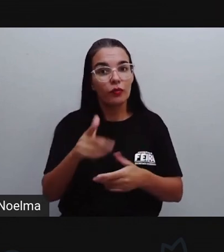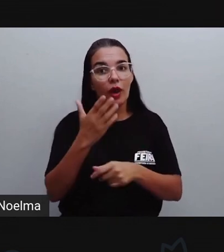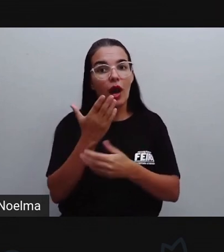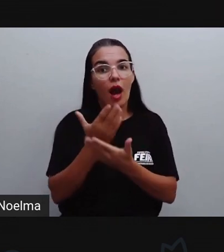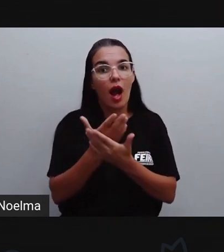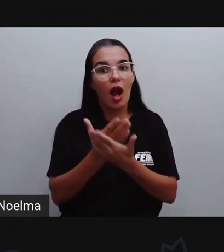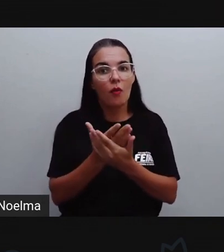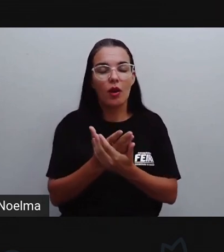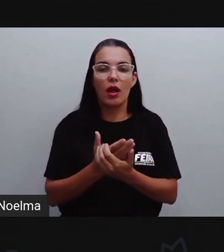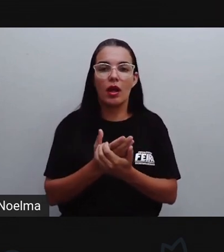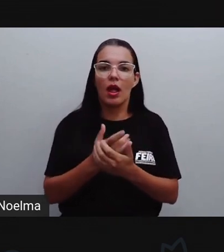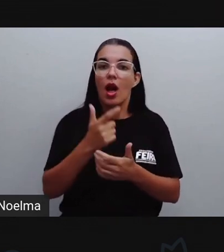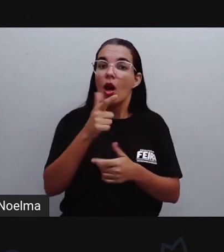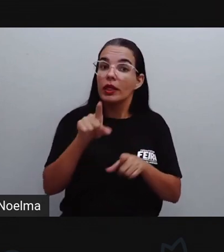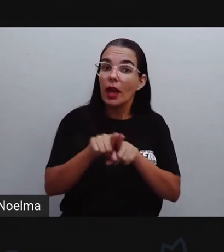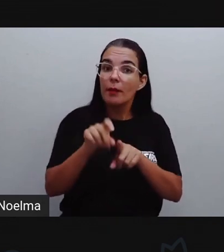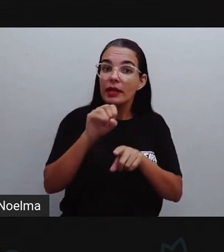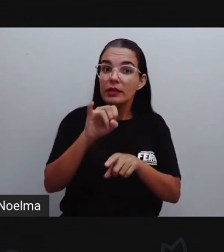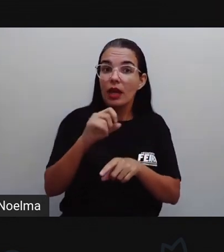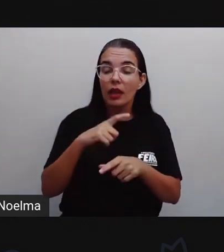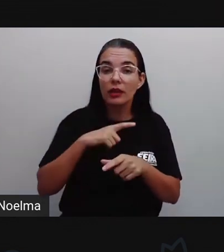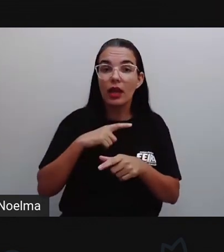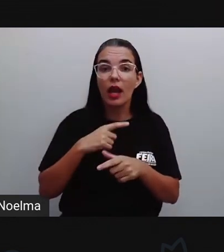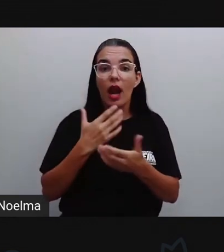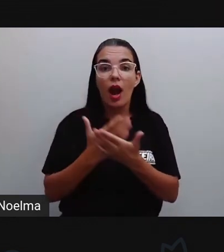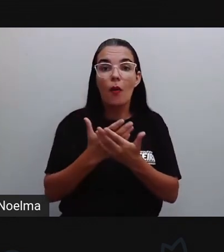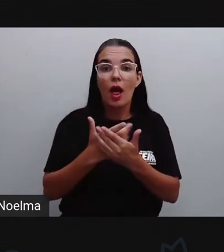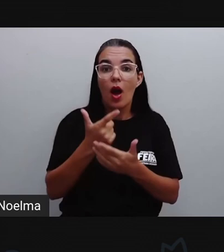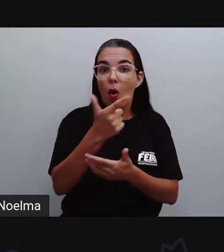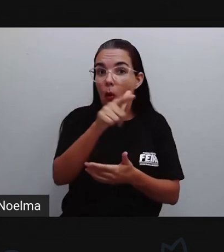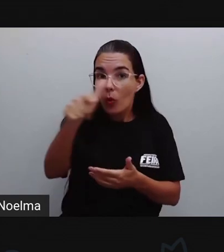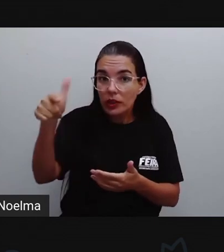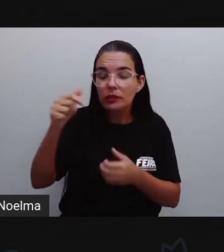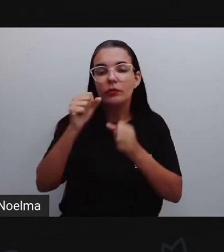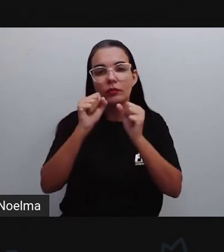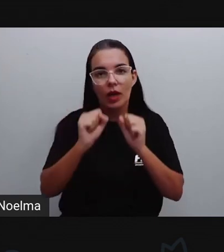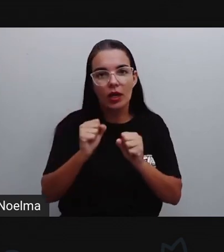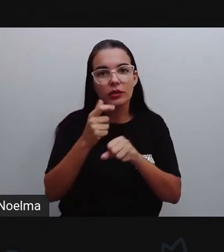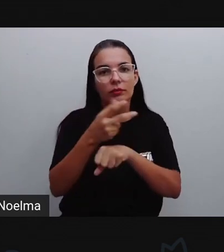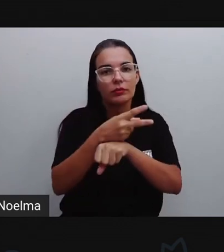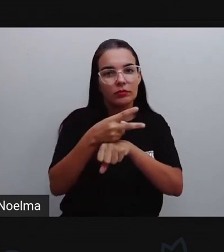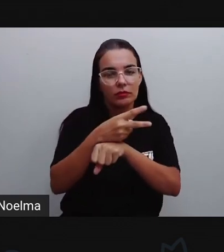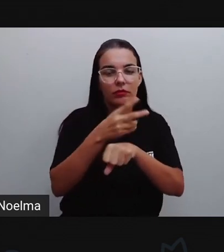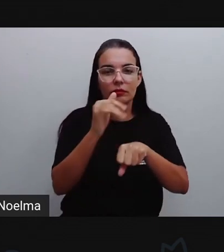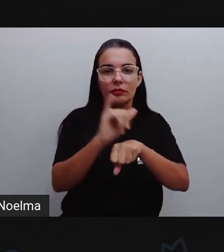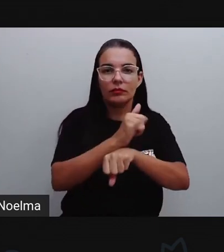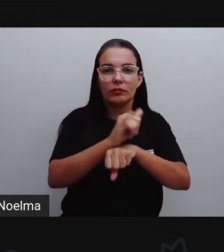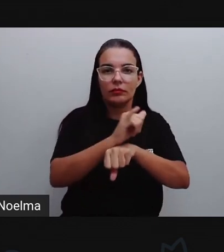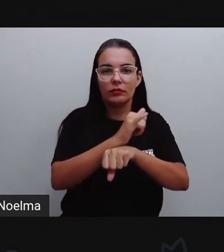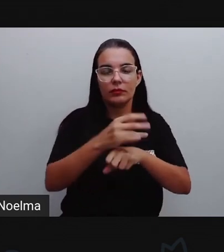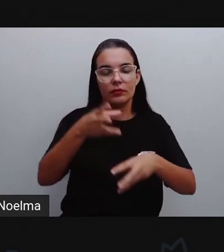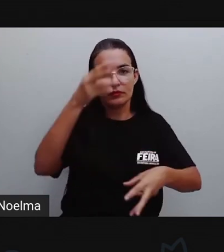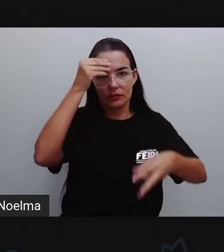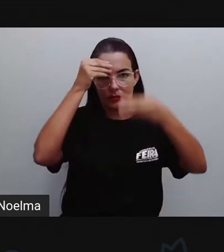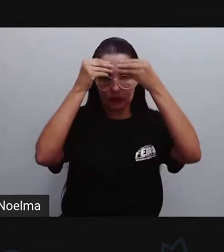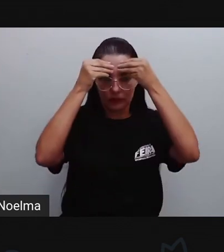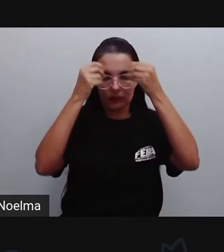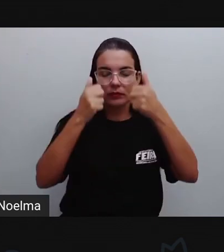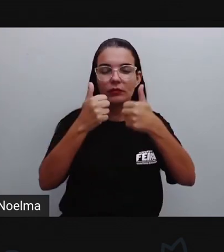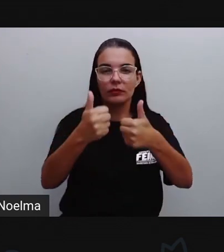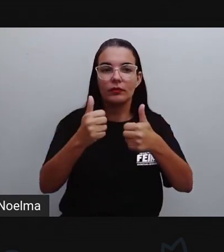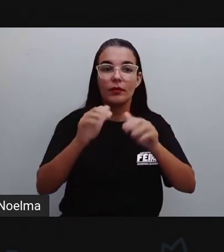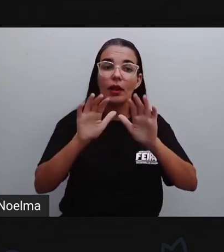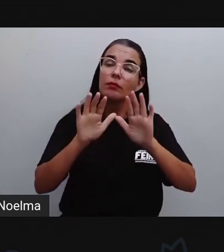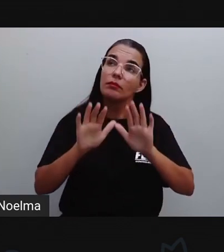mas também as demais, quantas vezes vocês quiserem, até que vocês possam compreender o assunto direitinho. Mas,